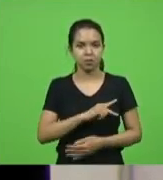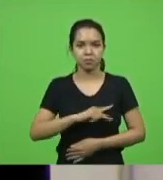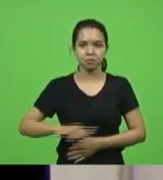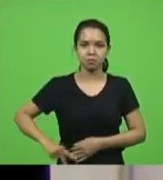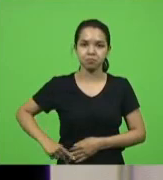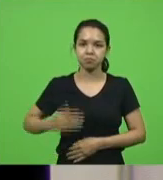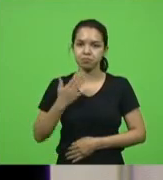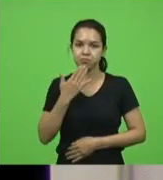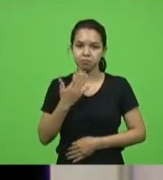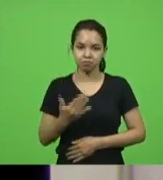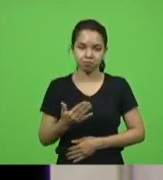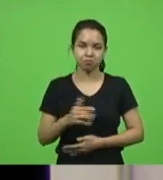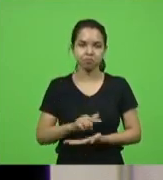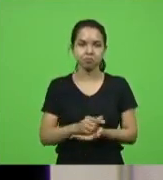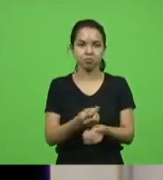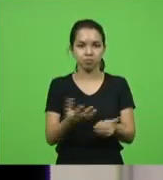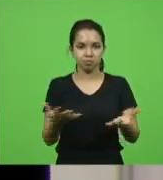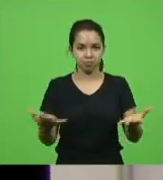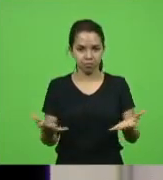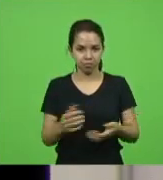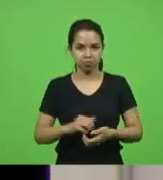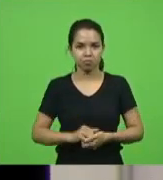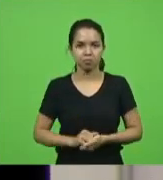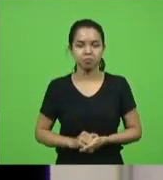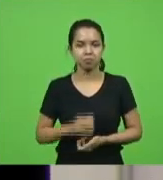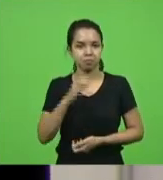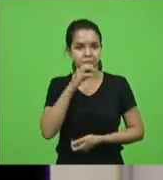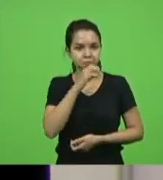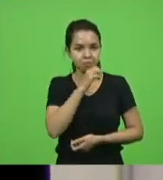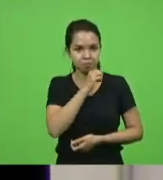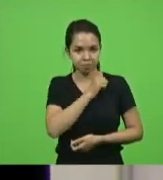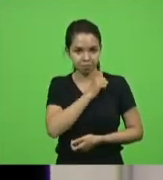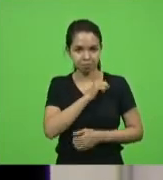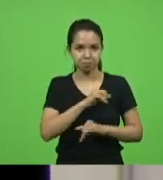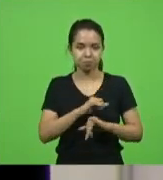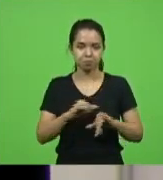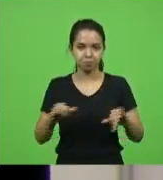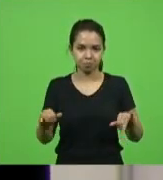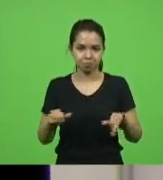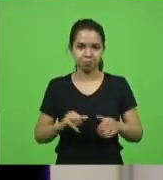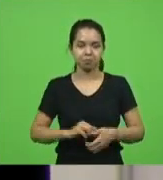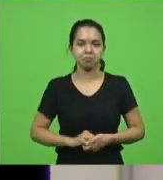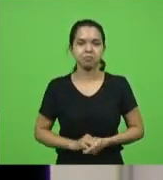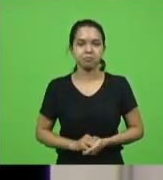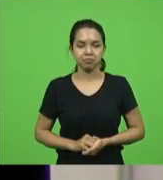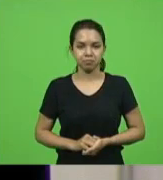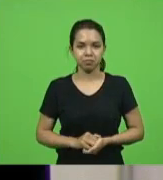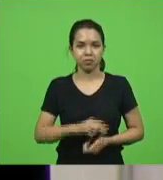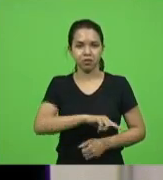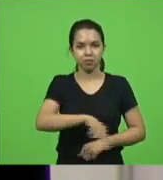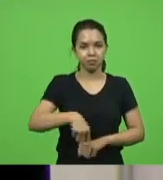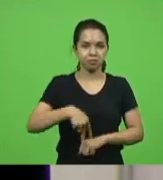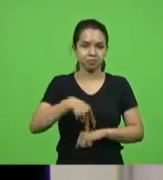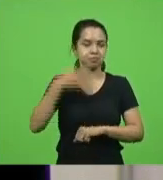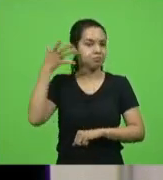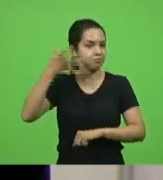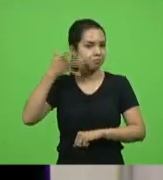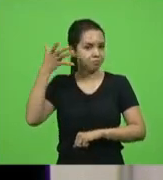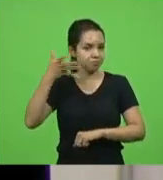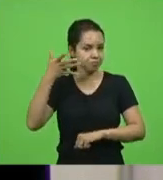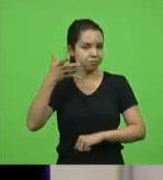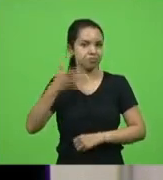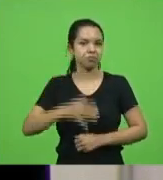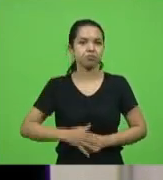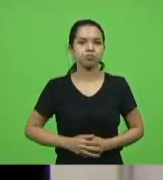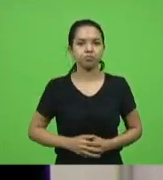presidente solicitou que se procedesse à distribuição. Breves comunicações, fizeram uso da palavra os senhores deputados